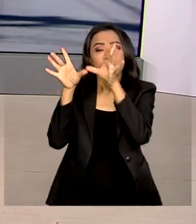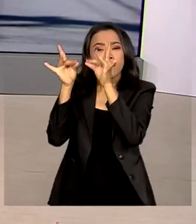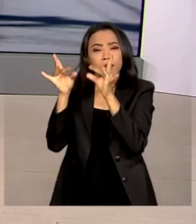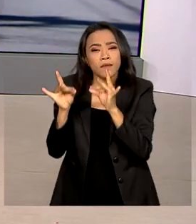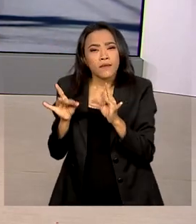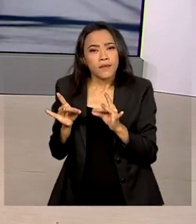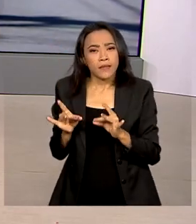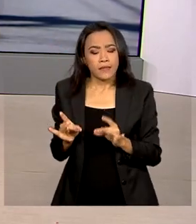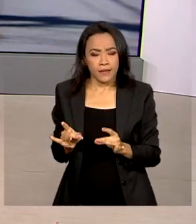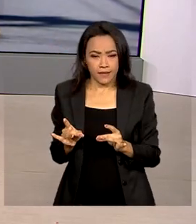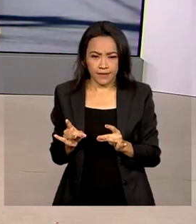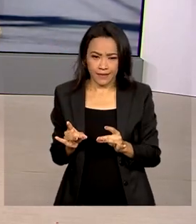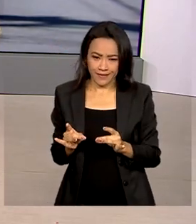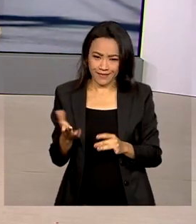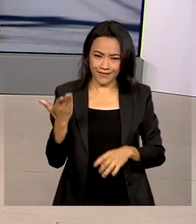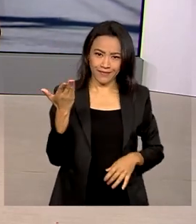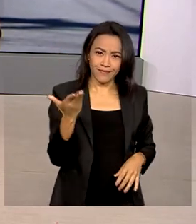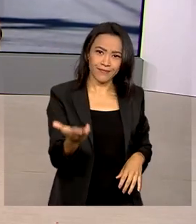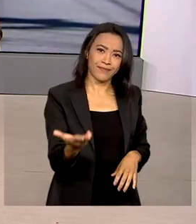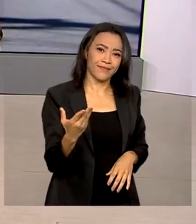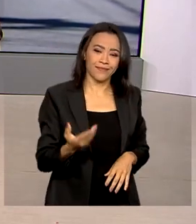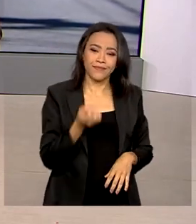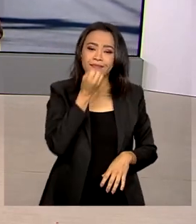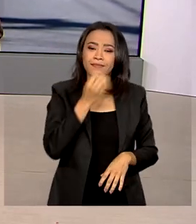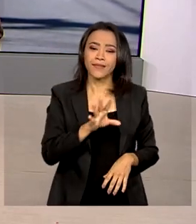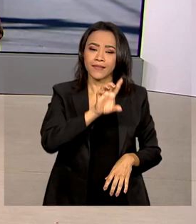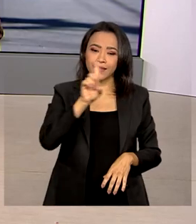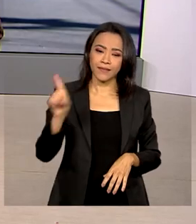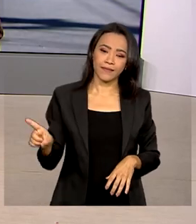com o repórter Dimas Solde. Bom dia, Dimas.